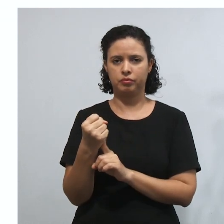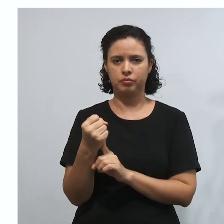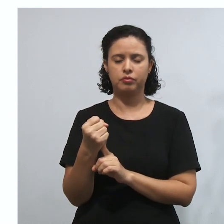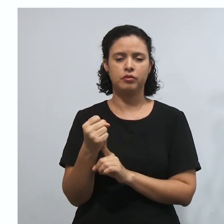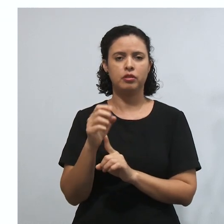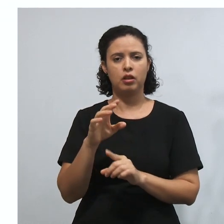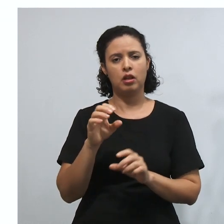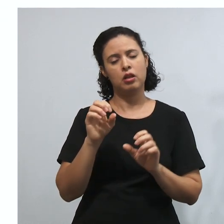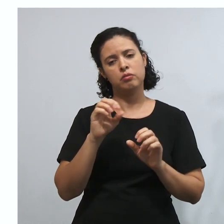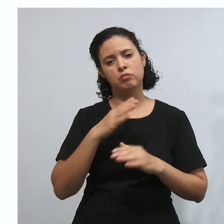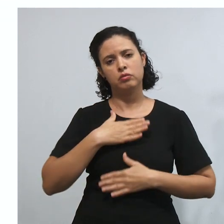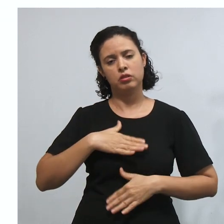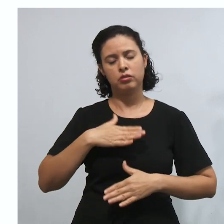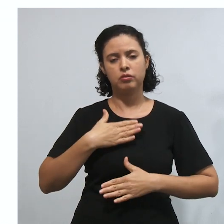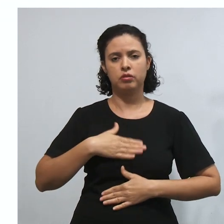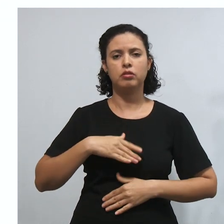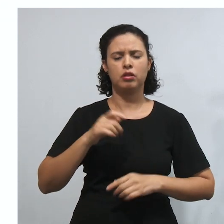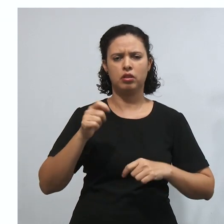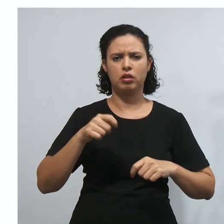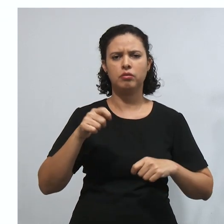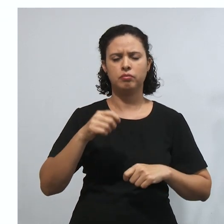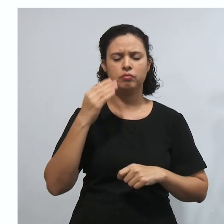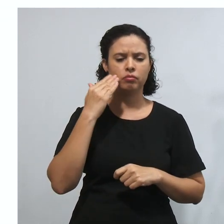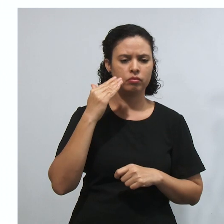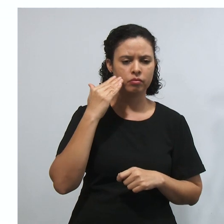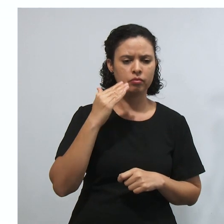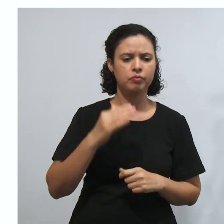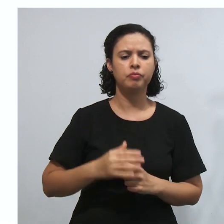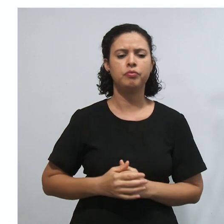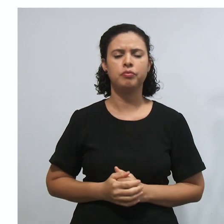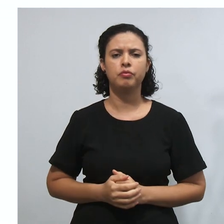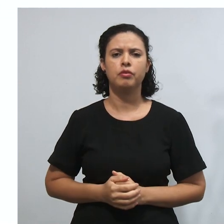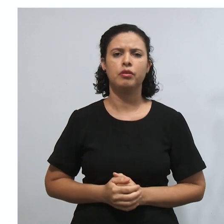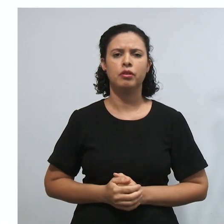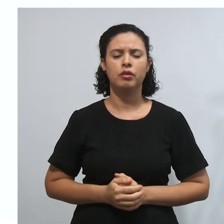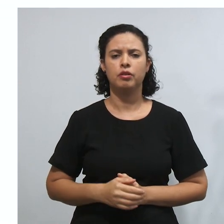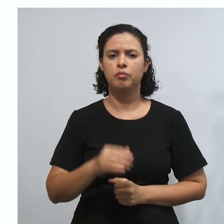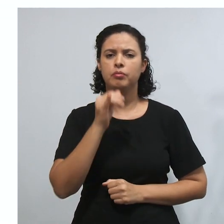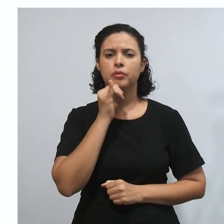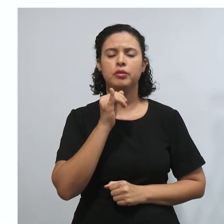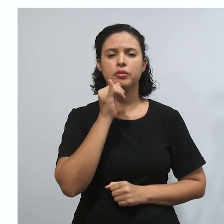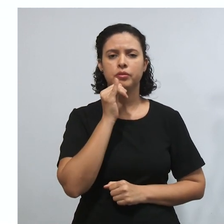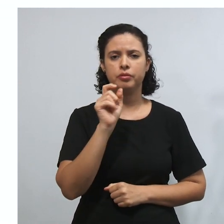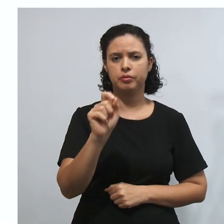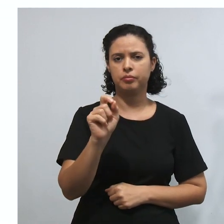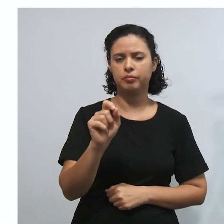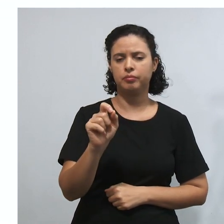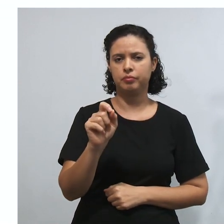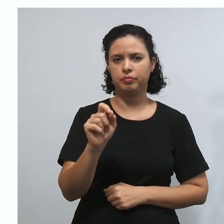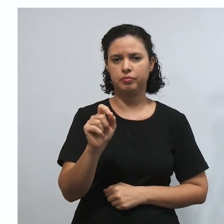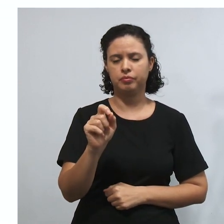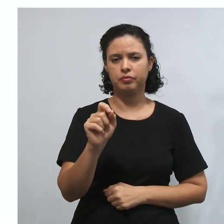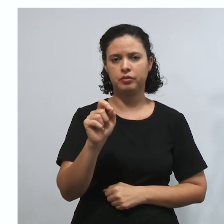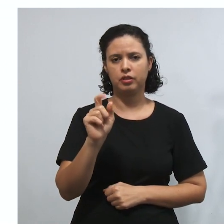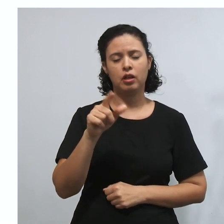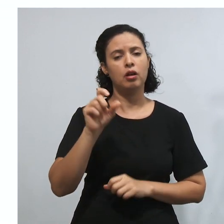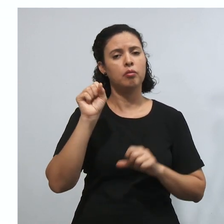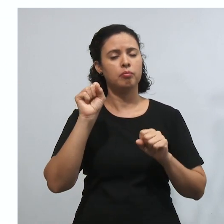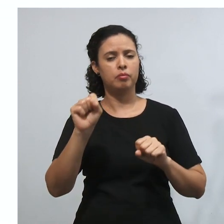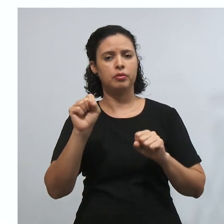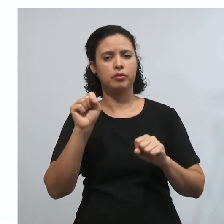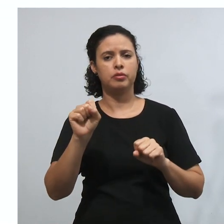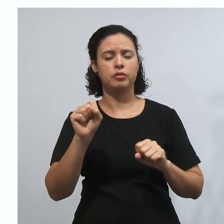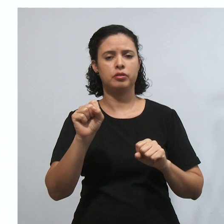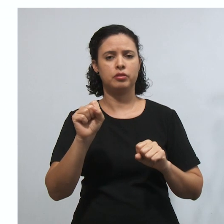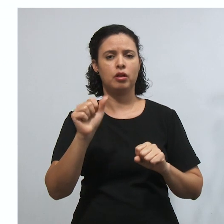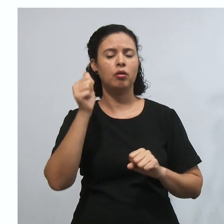essa situação já foi observada, por exemplo, na questão da possibilidade de